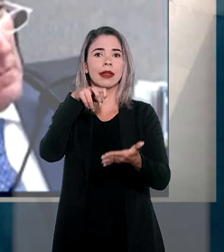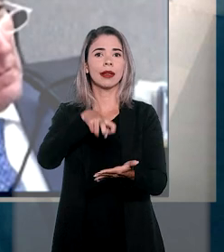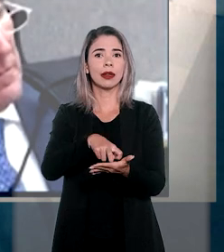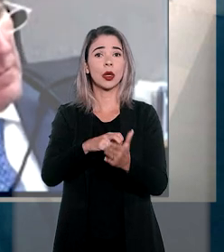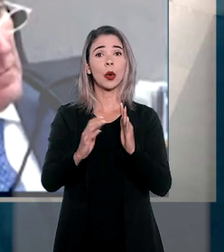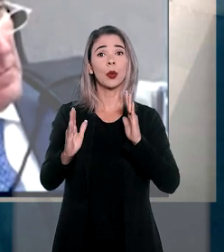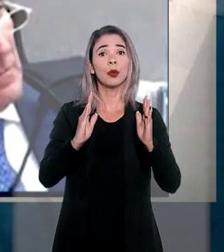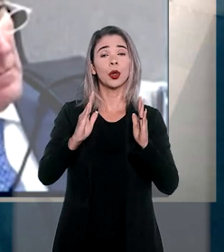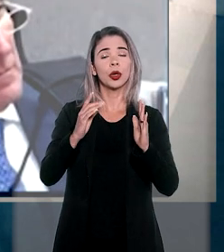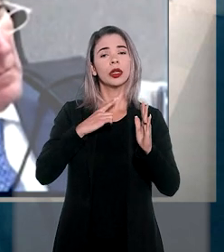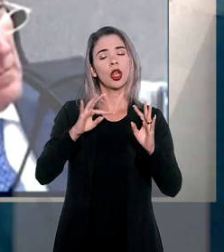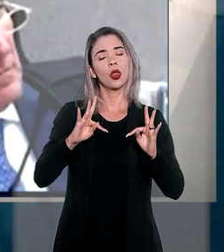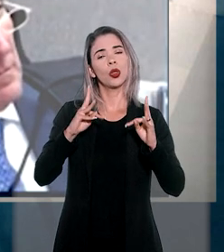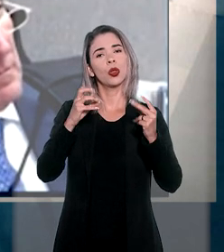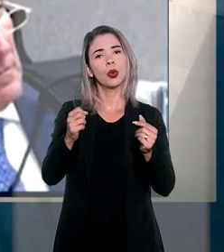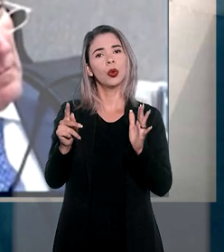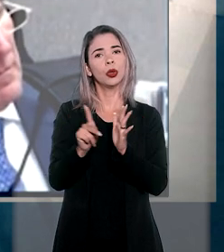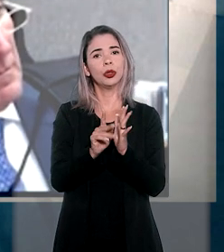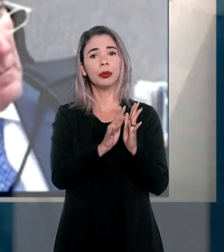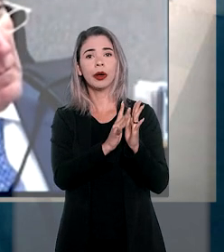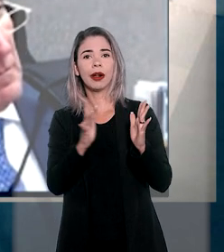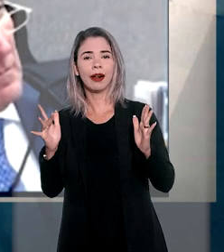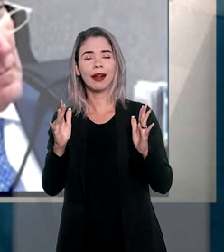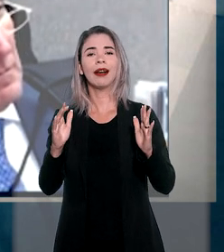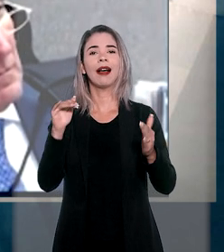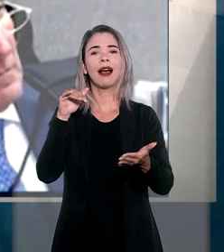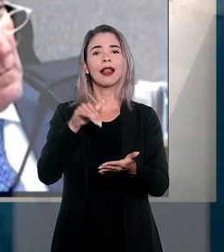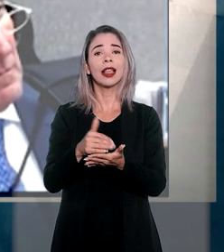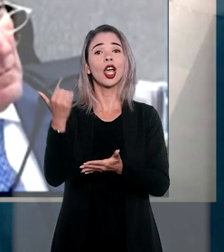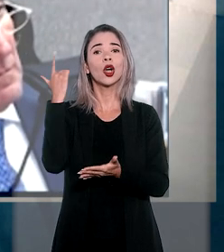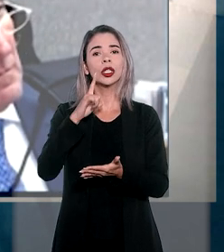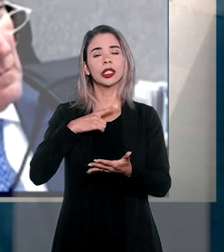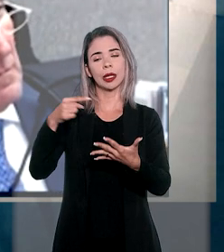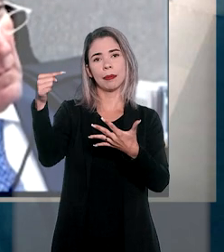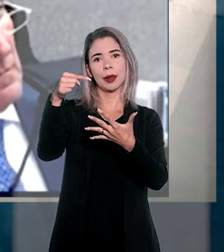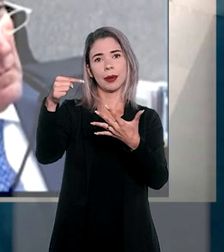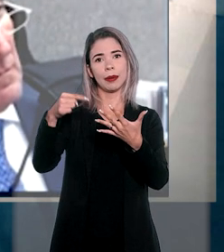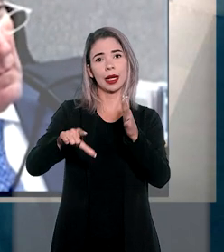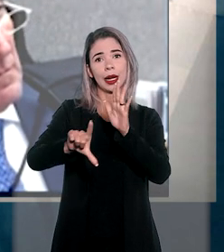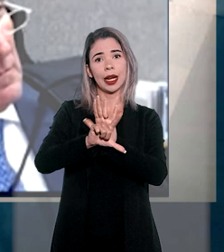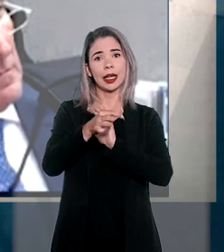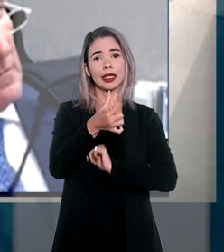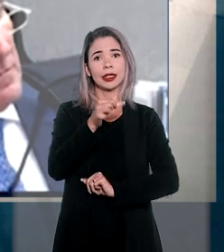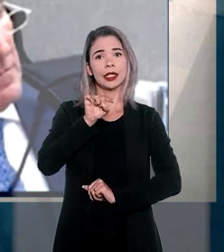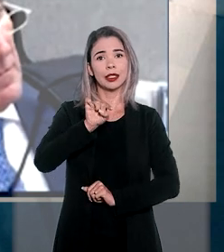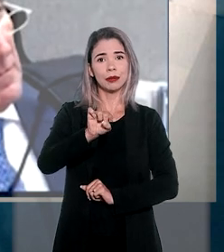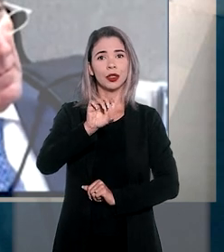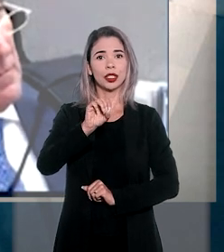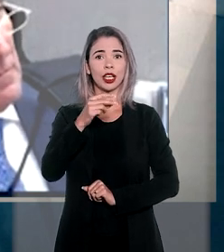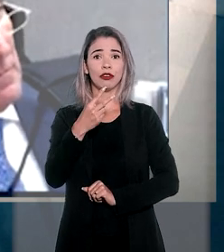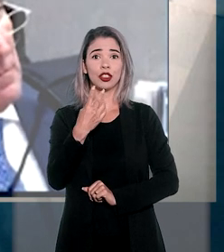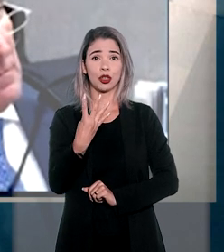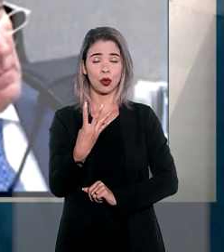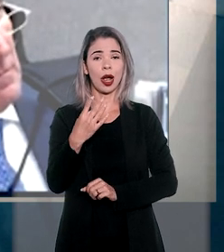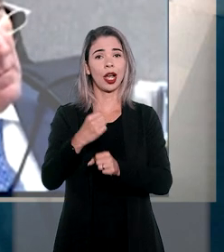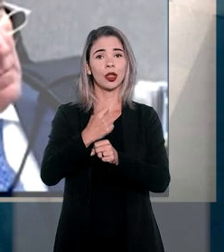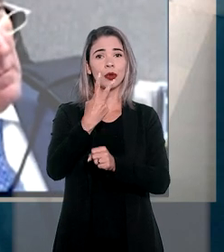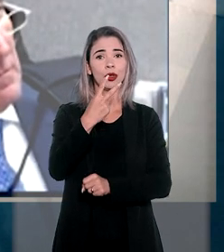sentença pelo período de duração da medida interventiva, aplicando-se às diretrizes da Lei 6.024, de